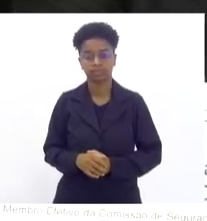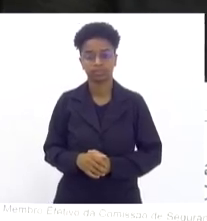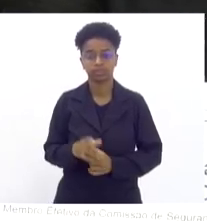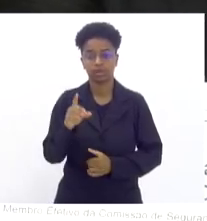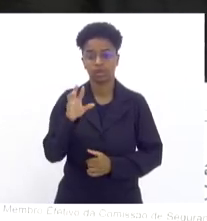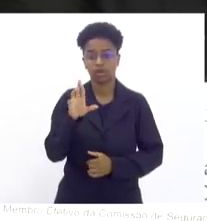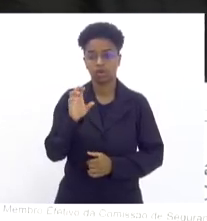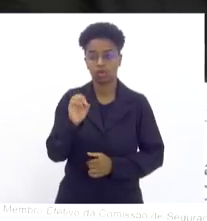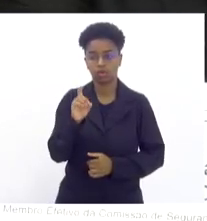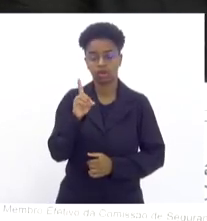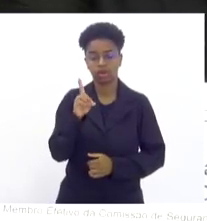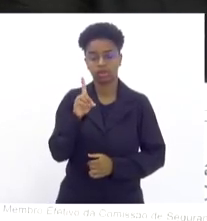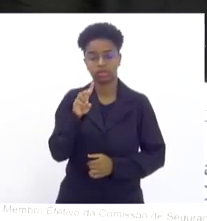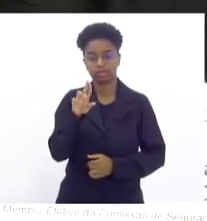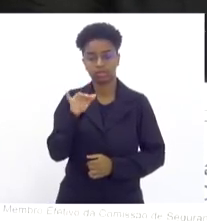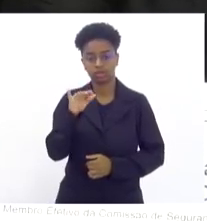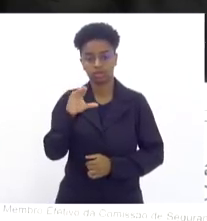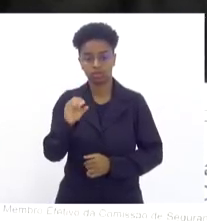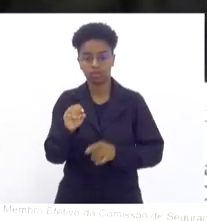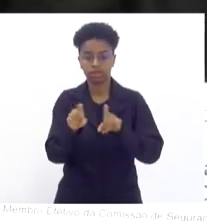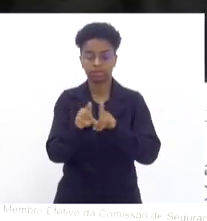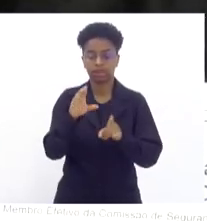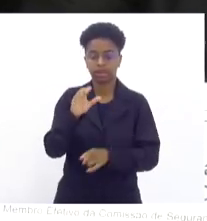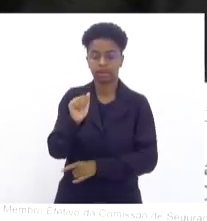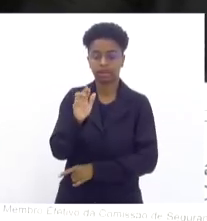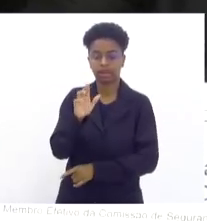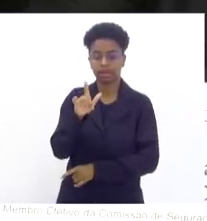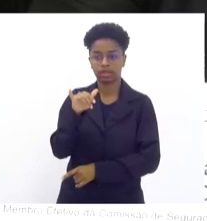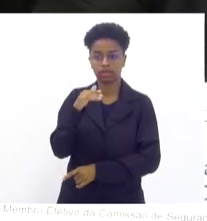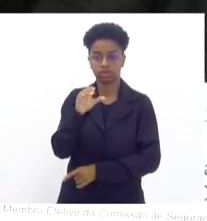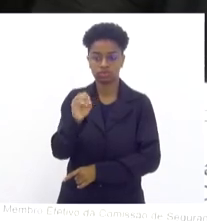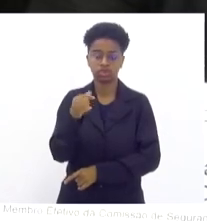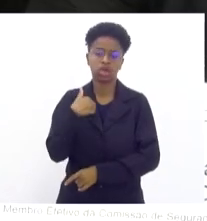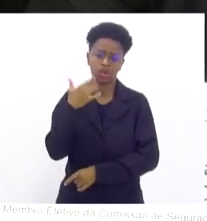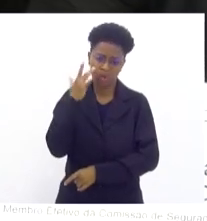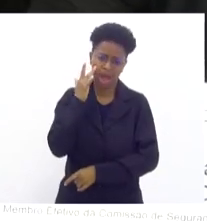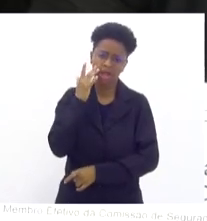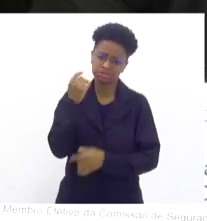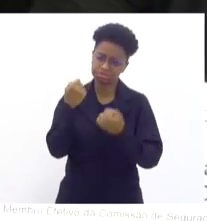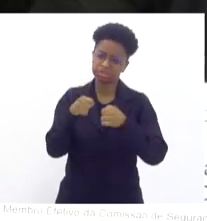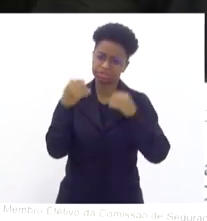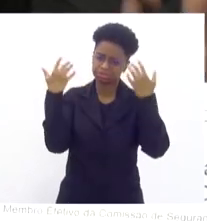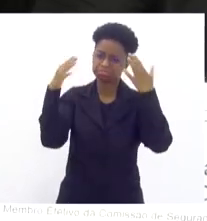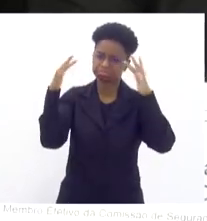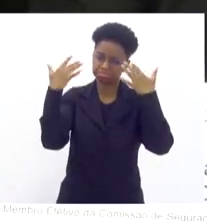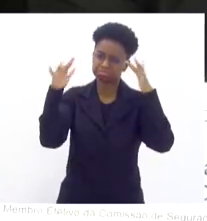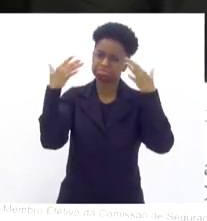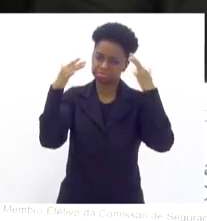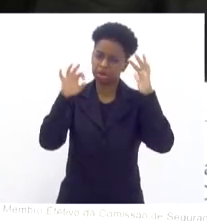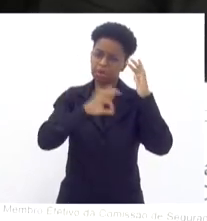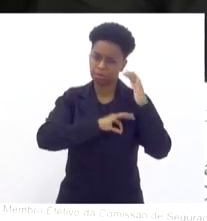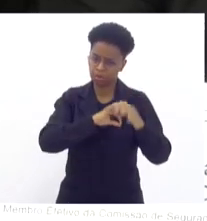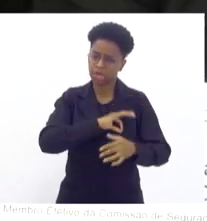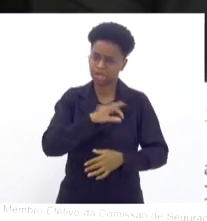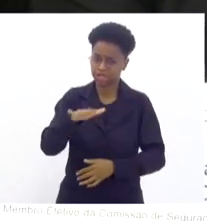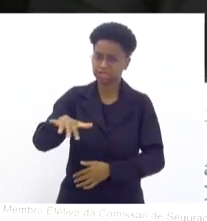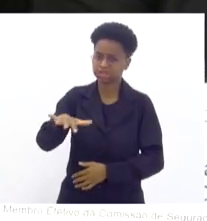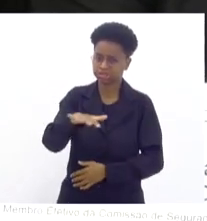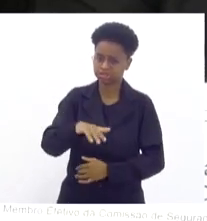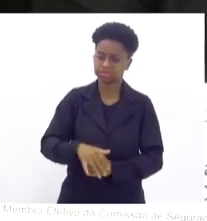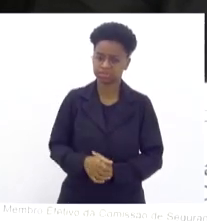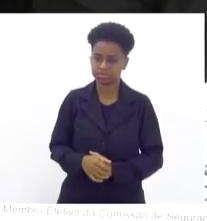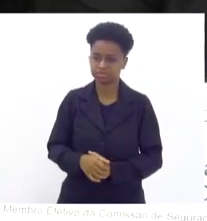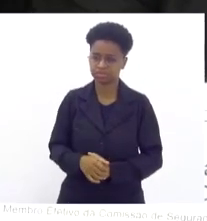Carlinhos do BNH. Eu acho que serve, eu acho que vale uma salva de palmas para os policiais. Gente,